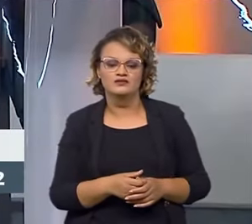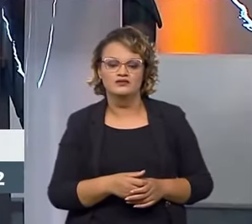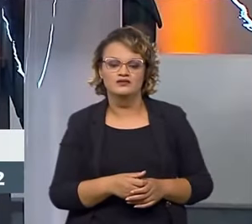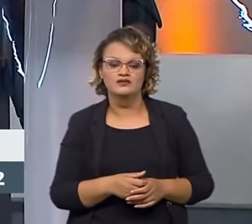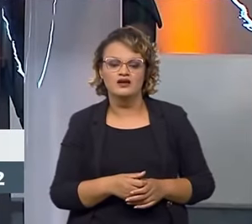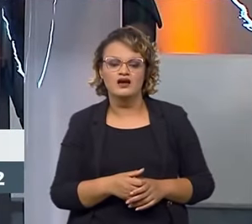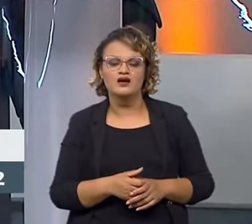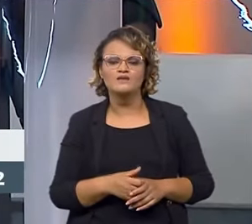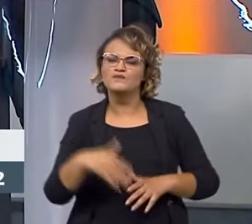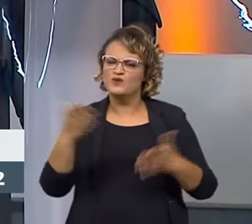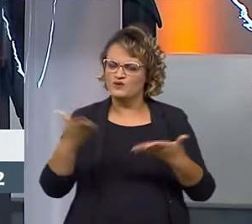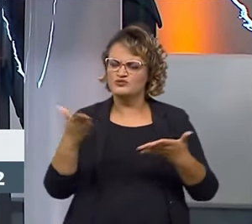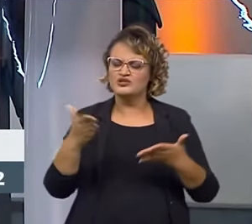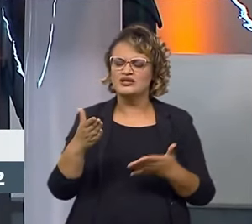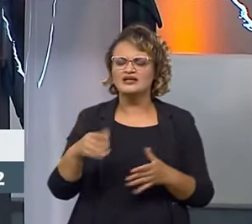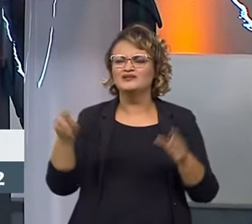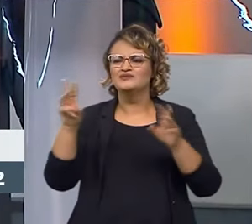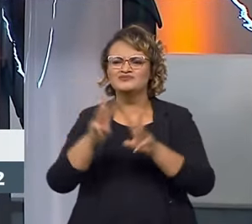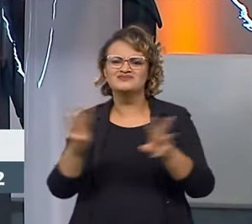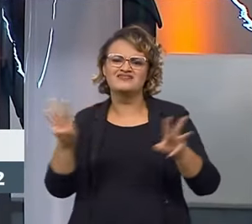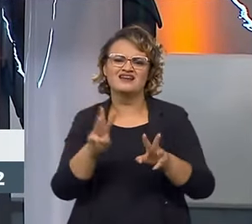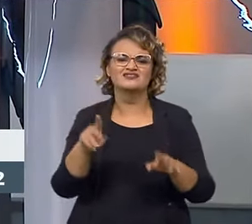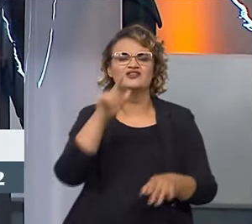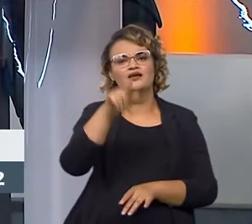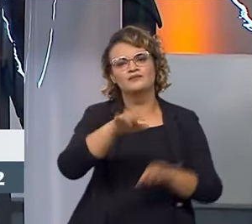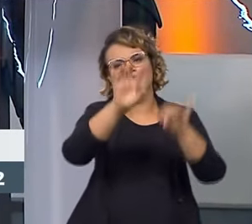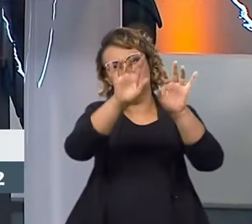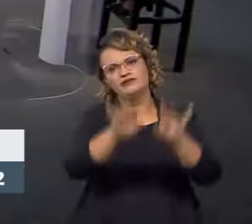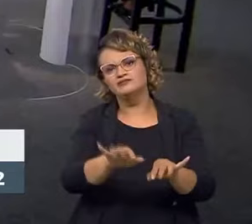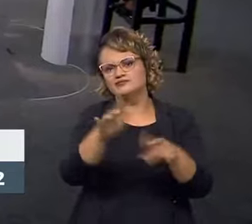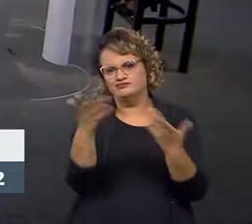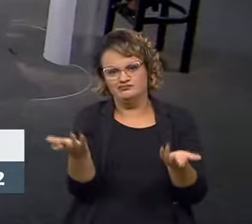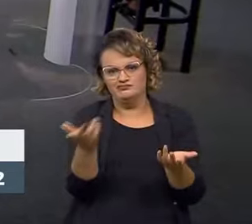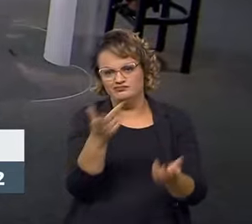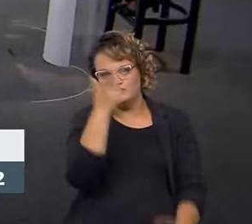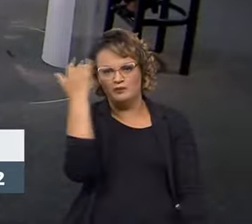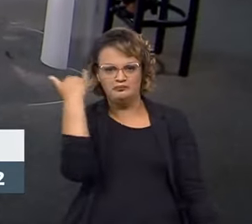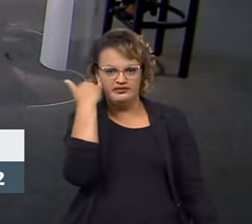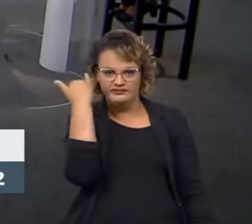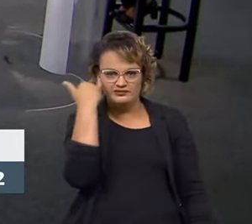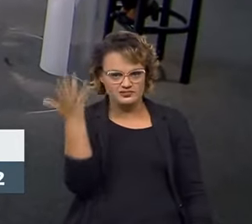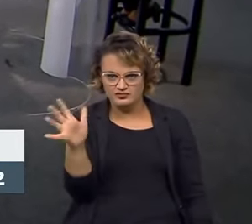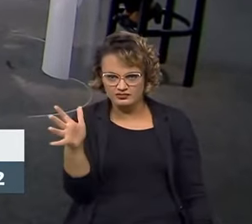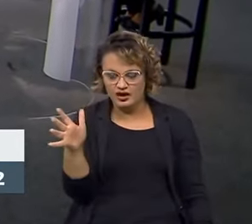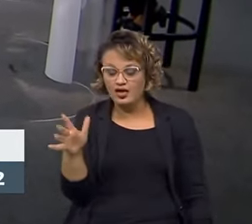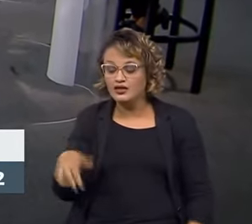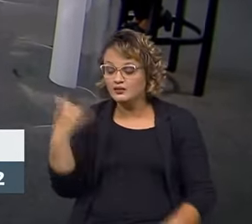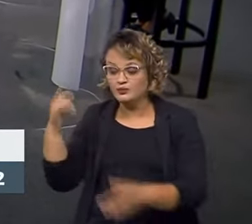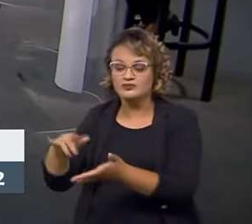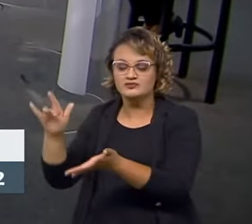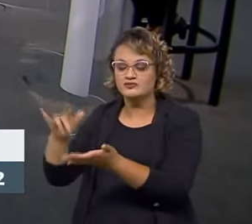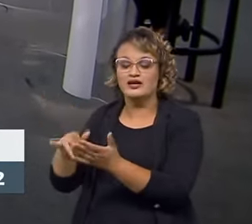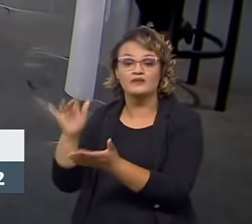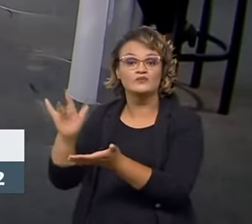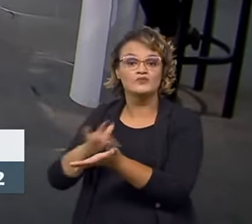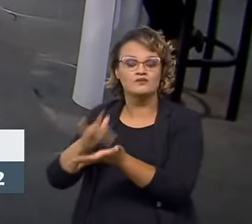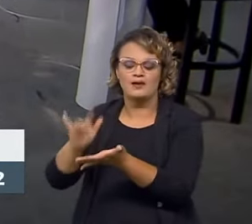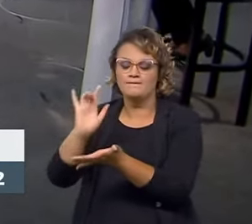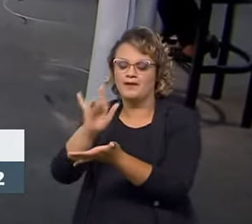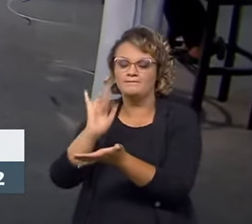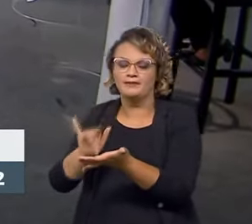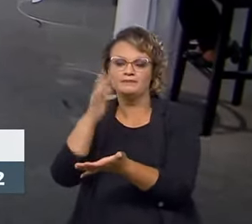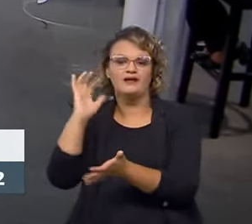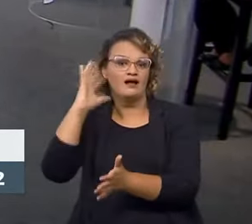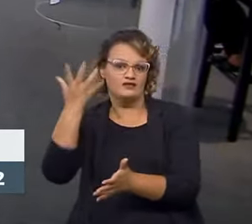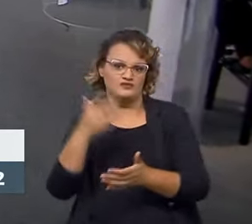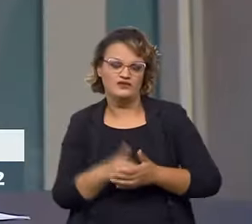nessa atual geração, quem é que entra num site da internet para preencher alguma coisa? A pessoa quer fazer no clique do celular. E aí, uma outra coisa